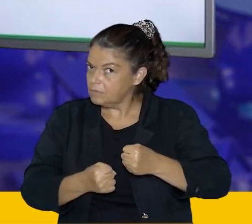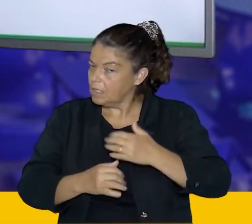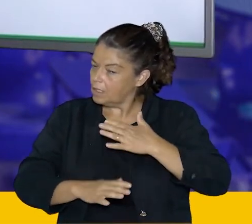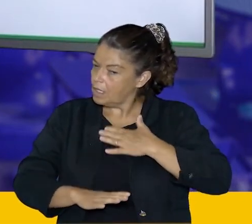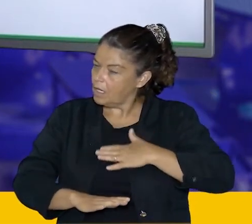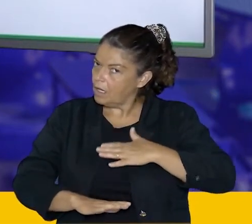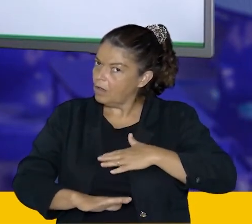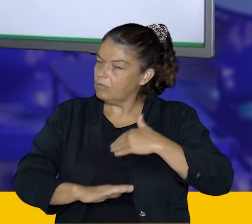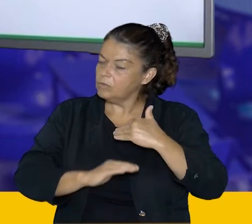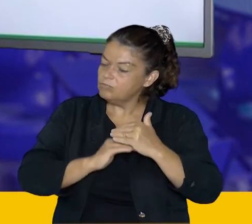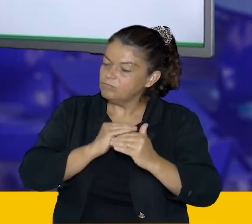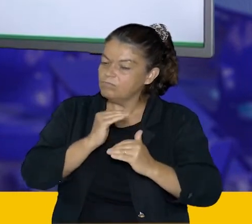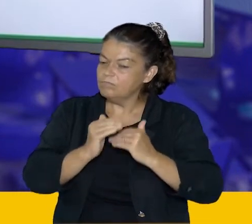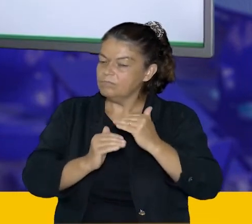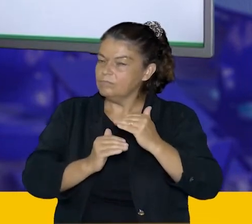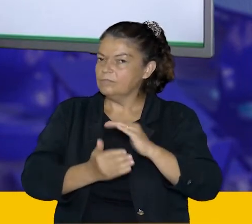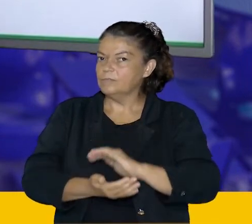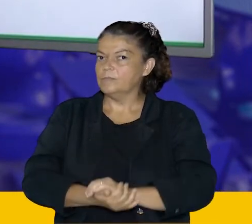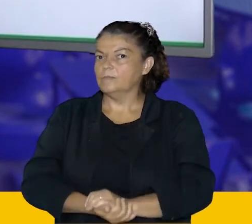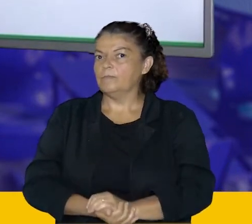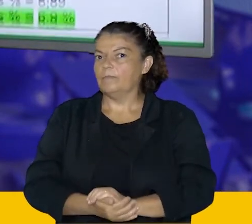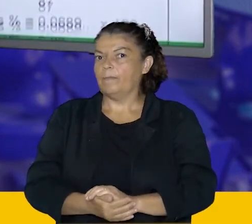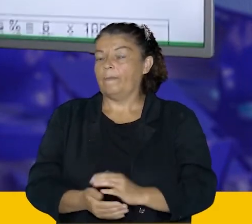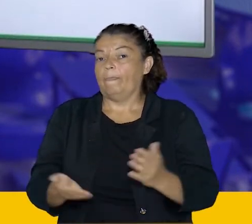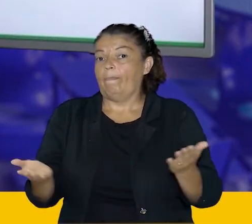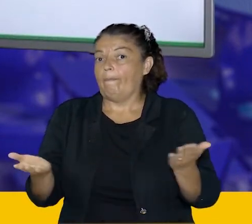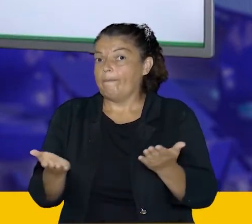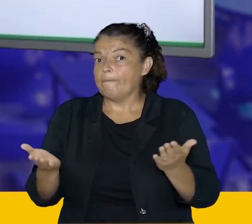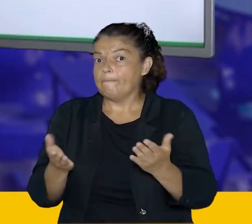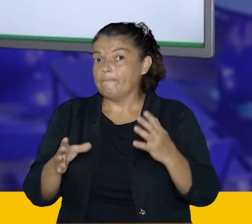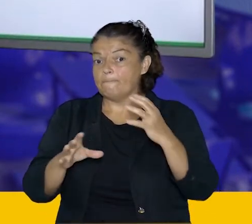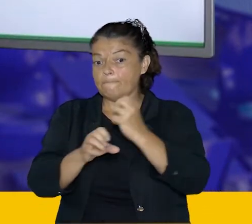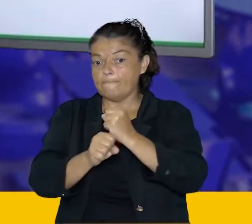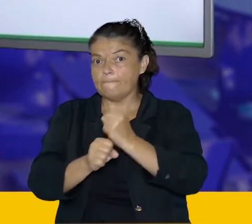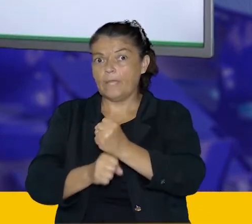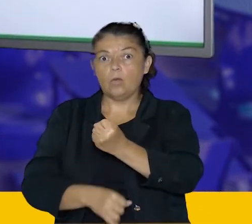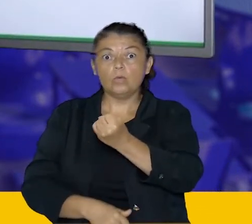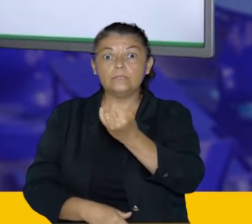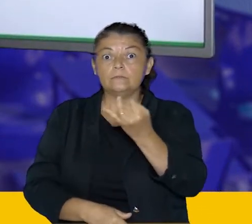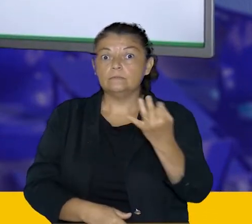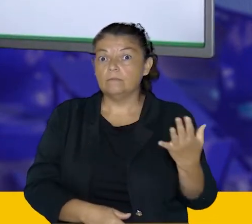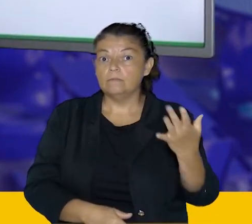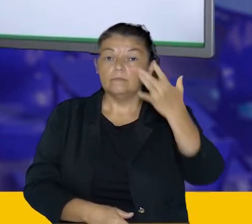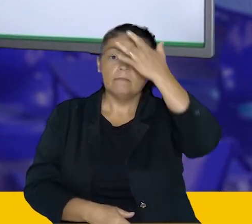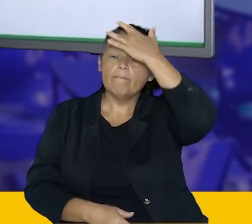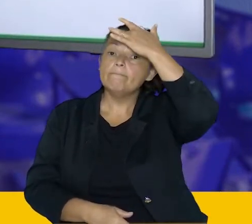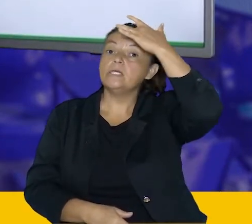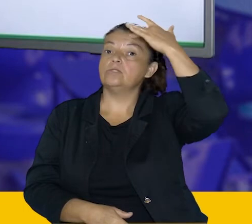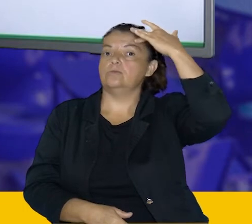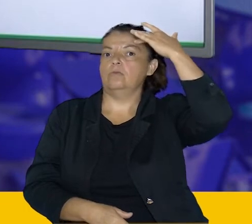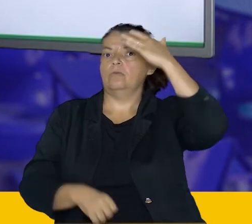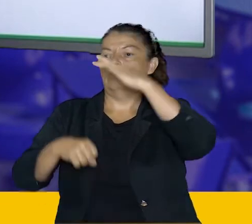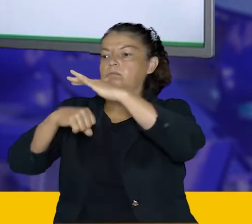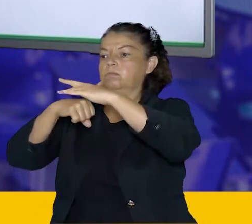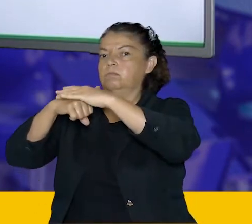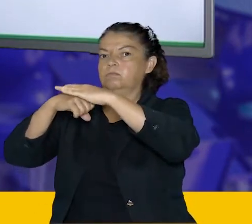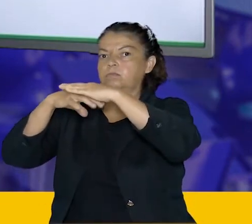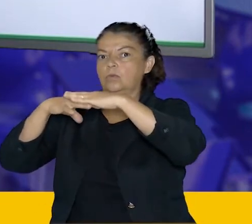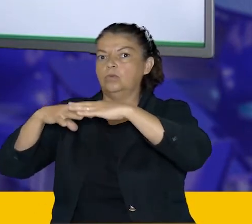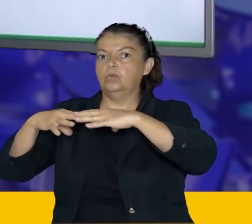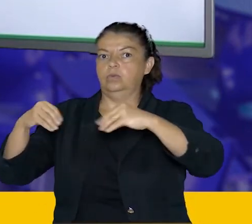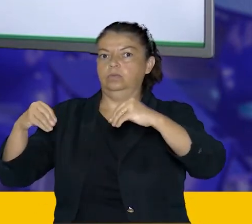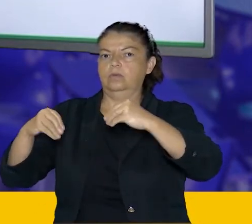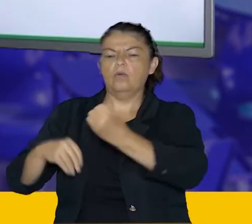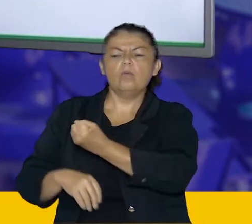gente vai entendendo no passo a passo. Agora a gente vai calcular a quantidade de pessoas curadas, na verdade, a porcentagem de